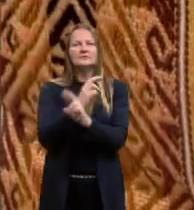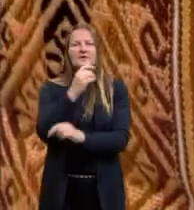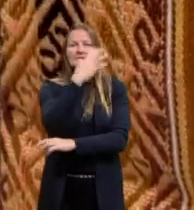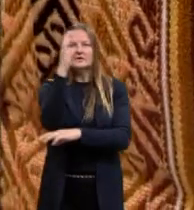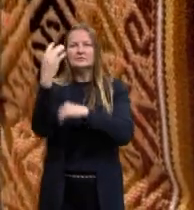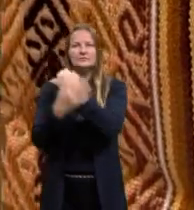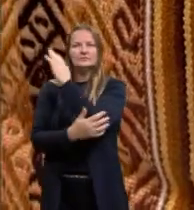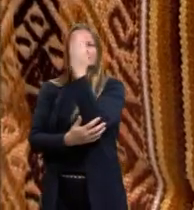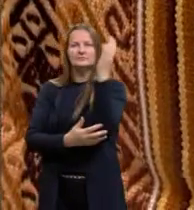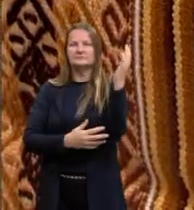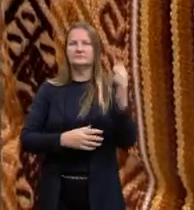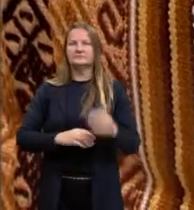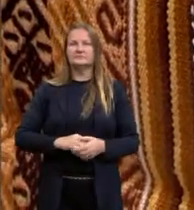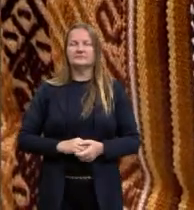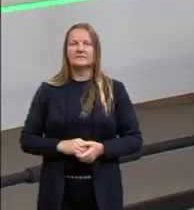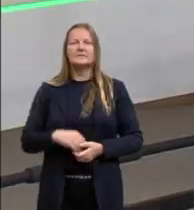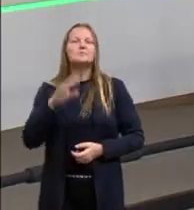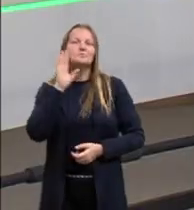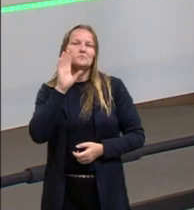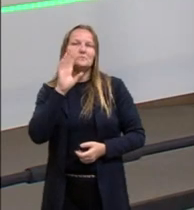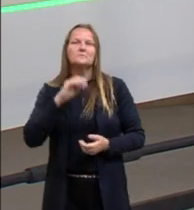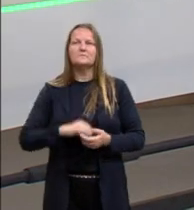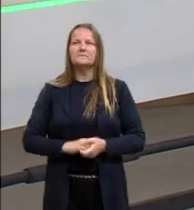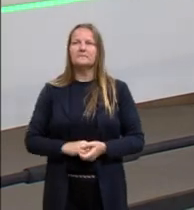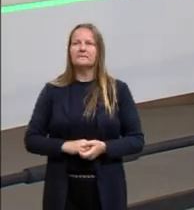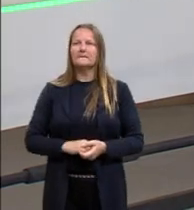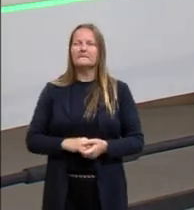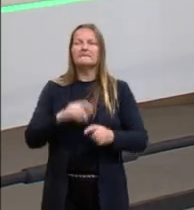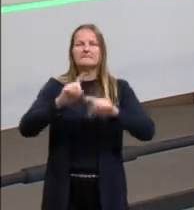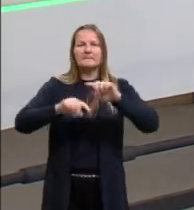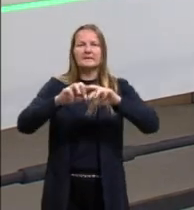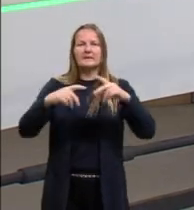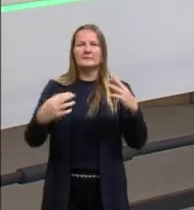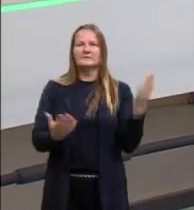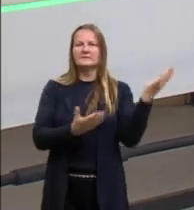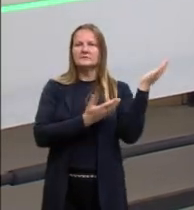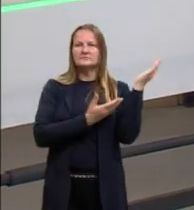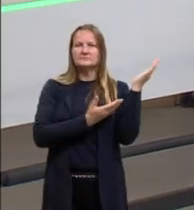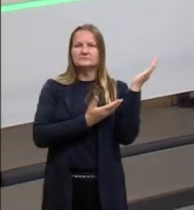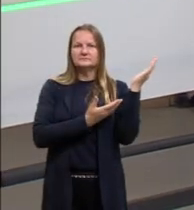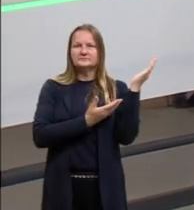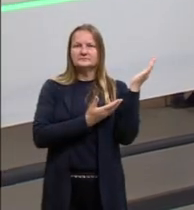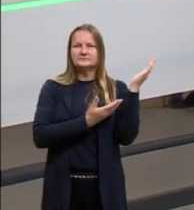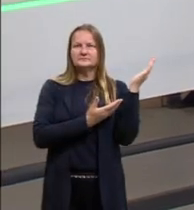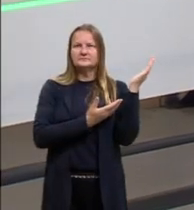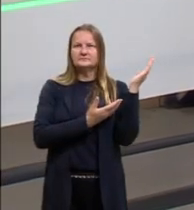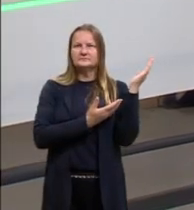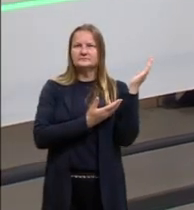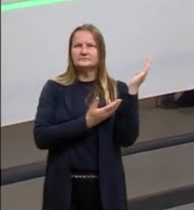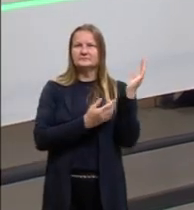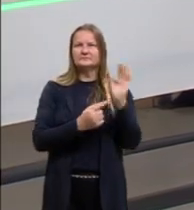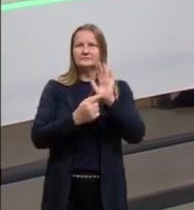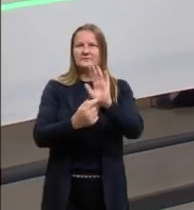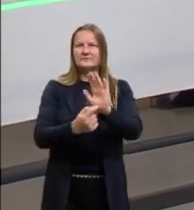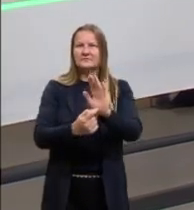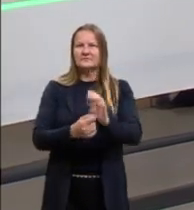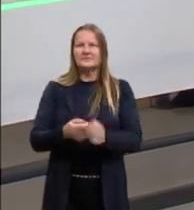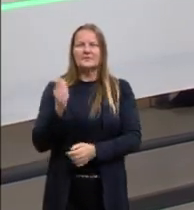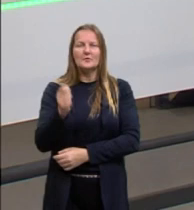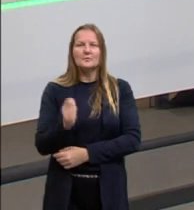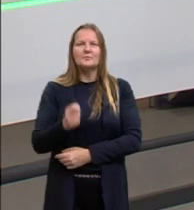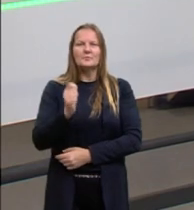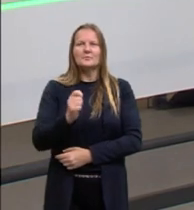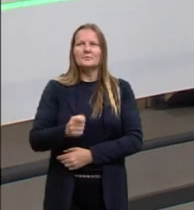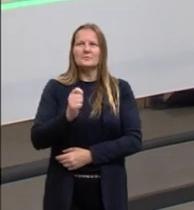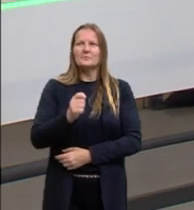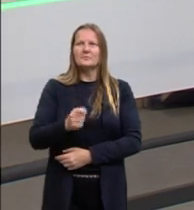natureza. Muito bacana, né? Poder ter esse material aqui para mostrar para vocês. A gente tem aqui o chocalho também,